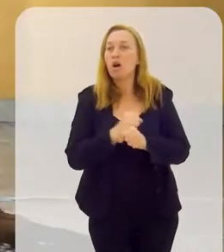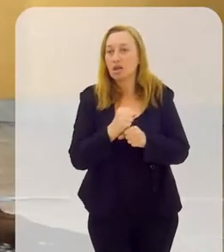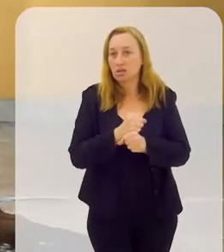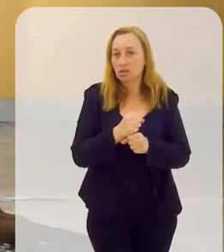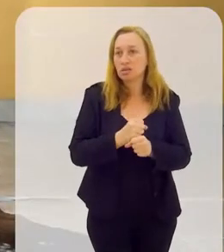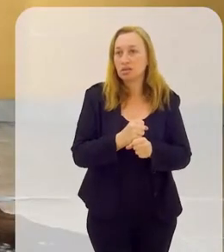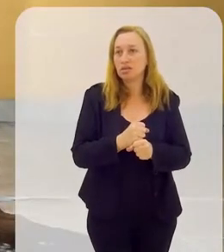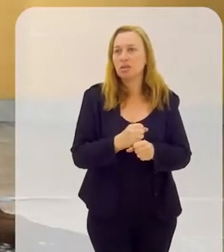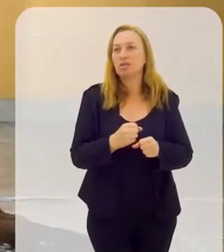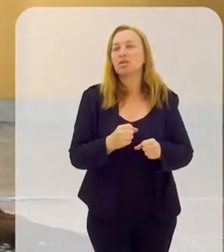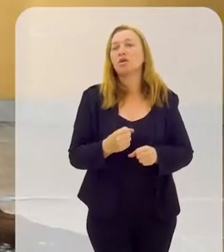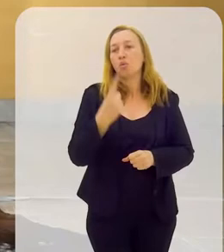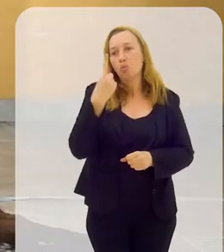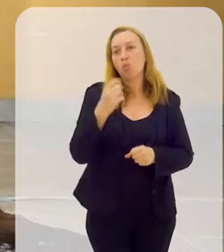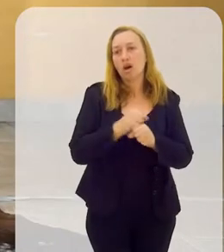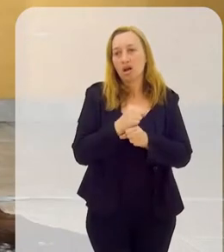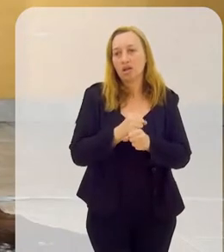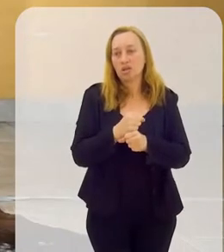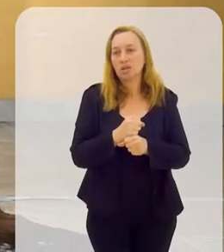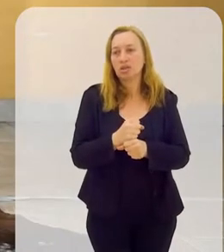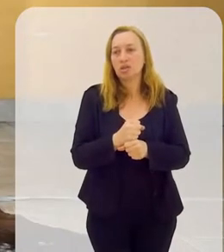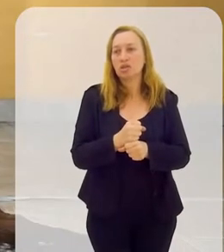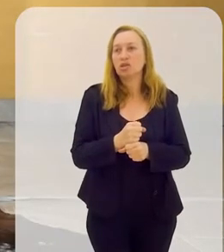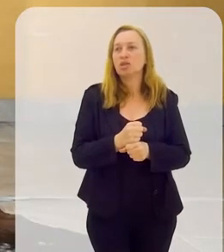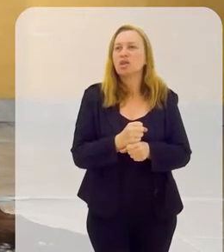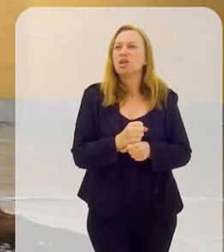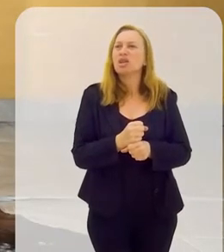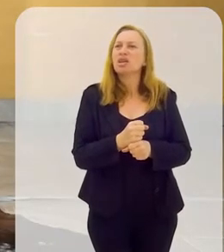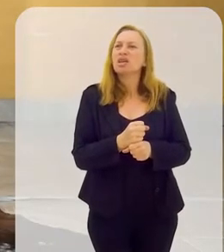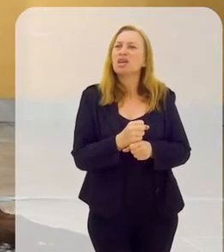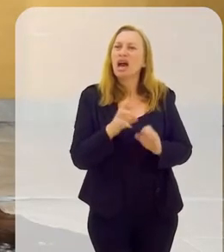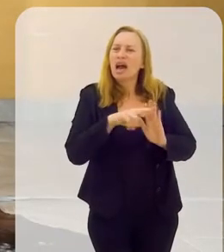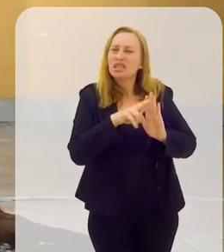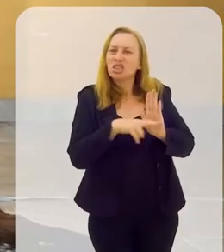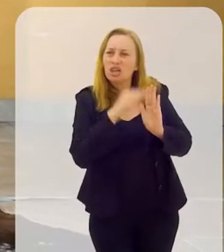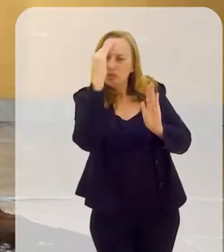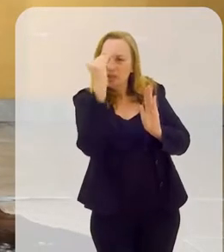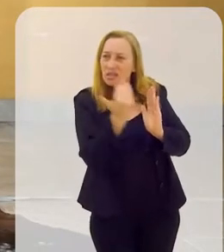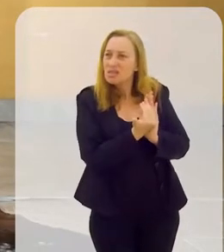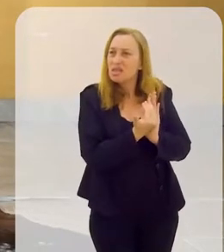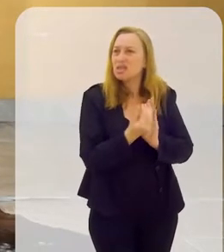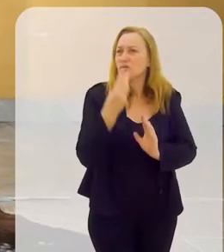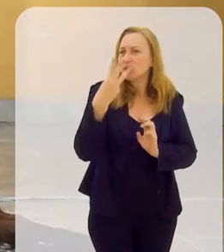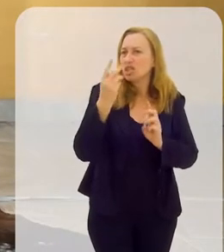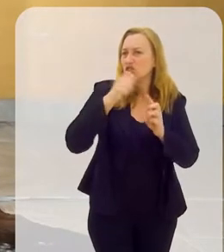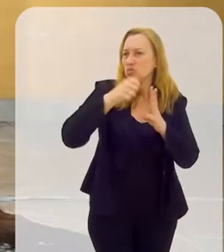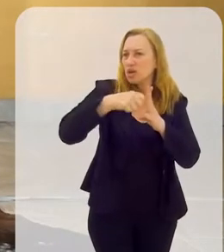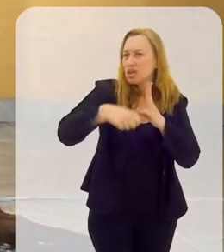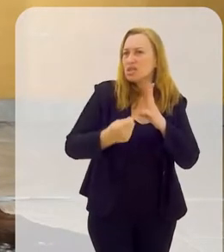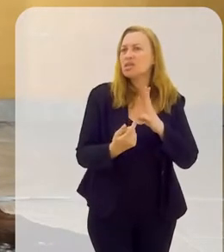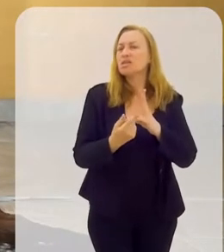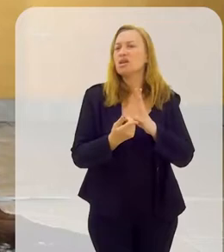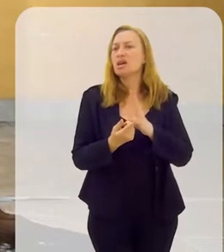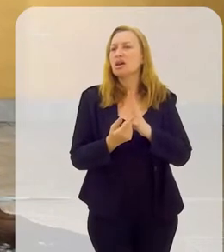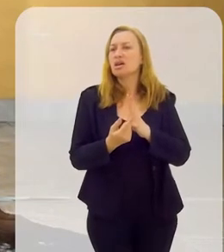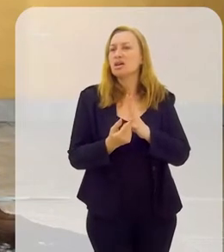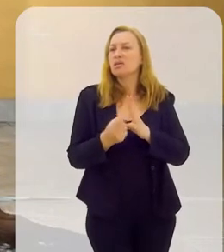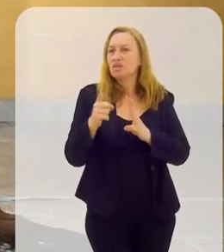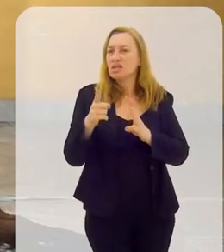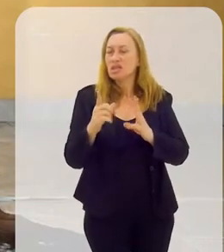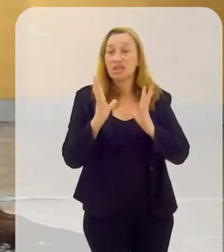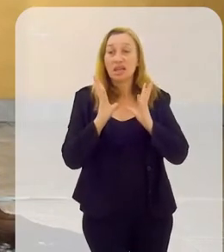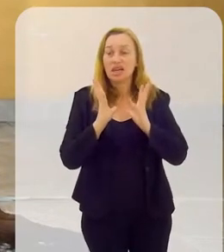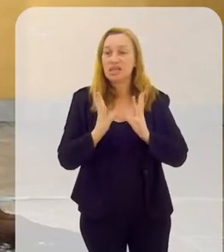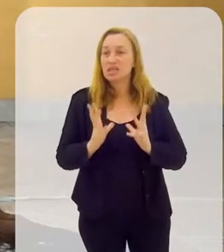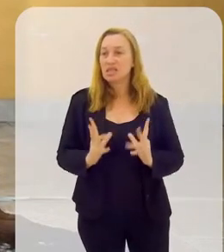ano... A nossa proibição de um ano. O resguardo do querer é como se... São aqueles três meses que você... Porque